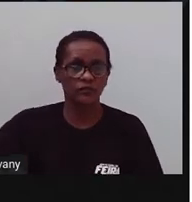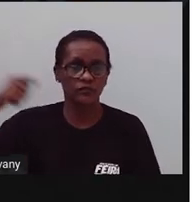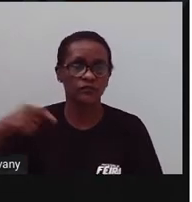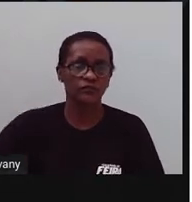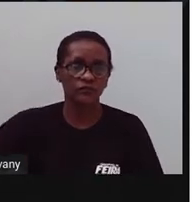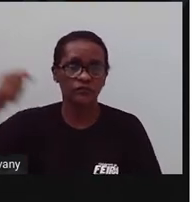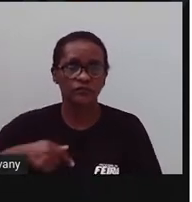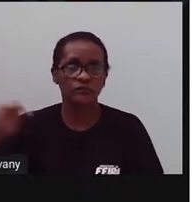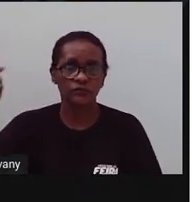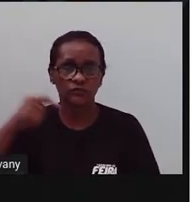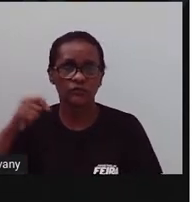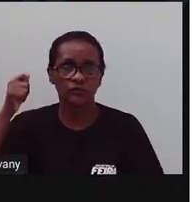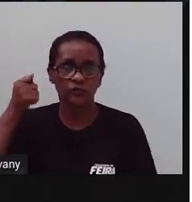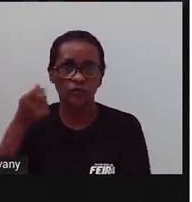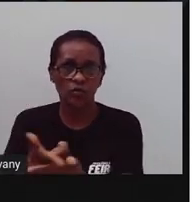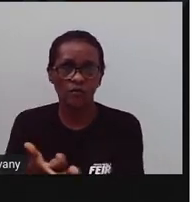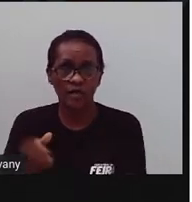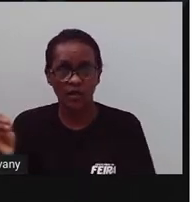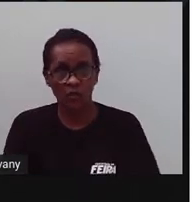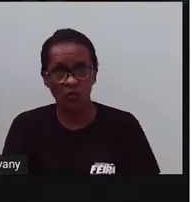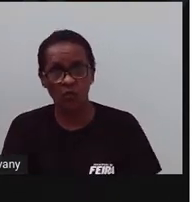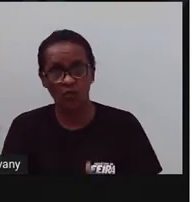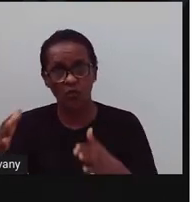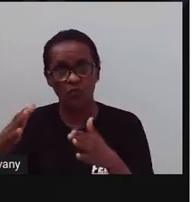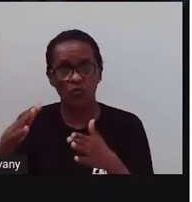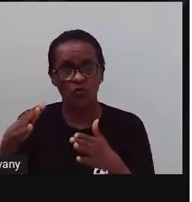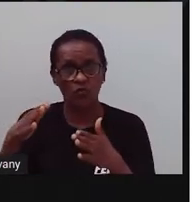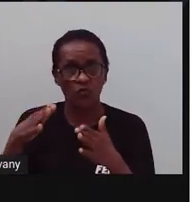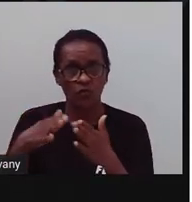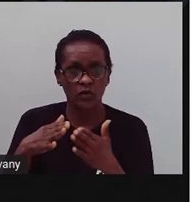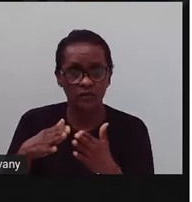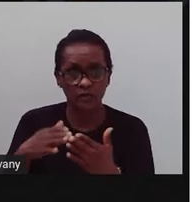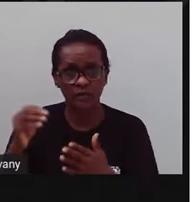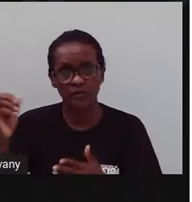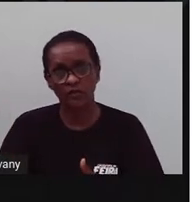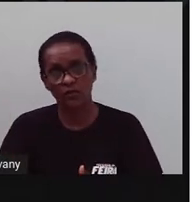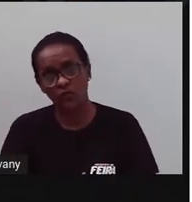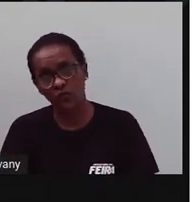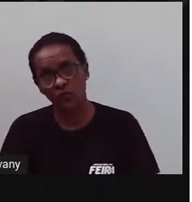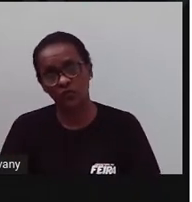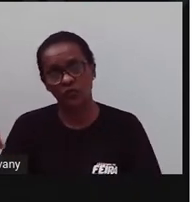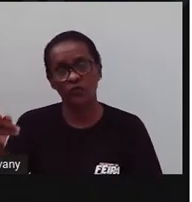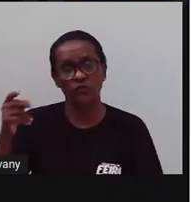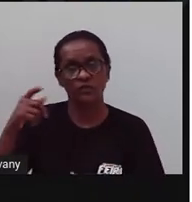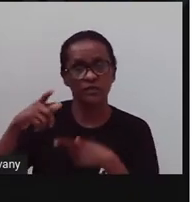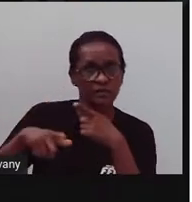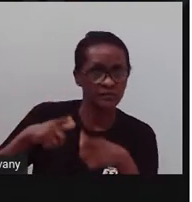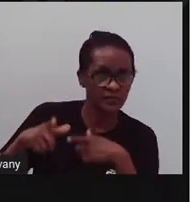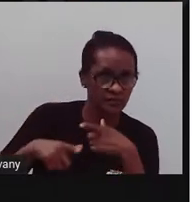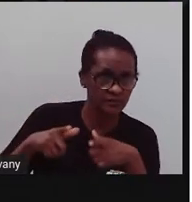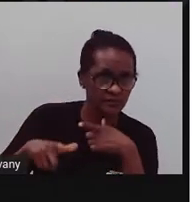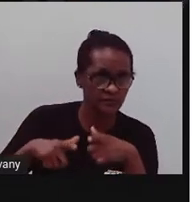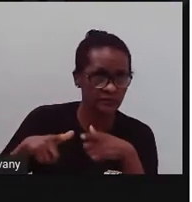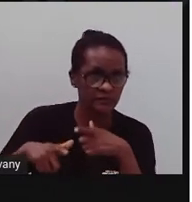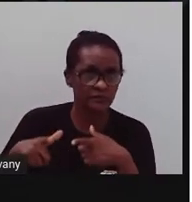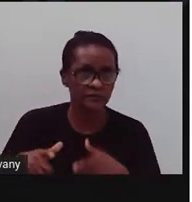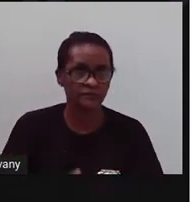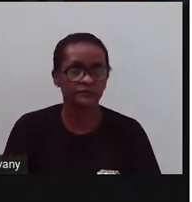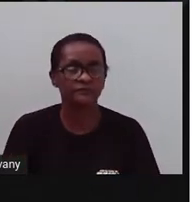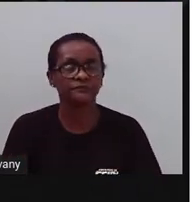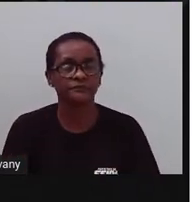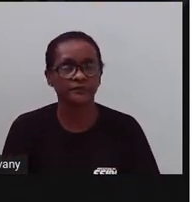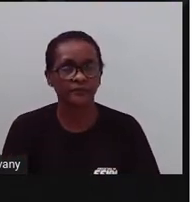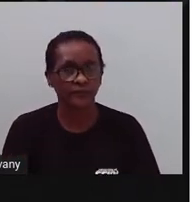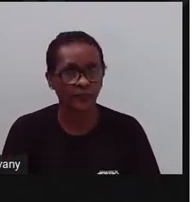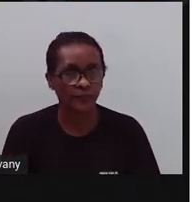compras, O comércio de Feira é muito importante pra região. Então, tem muita gente que vem aqui pra Feira pra comprar, né?